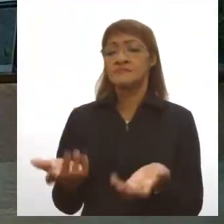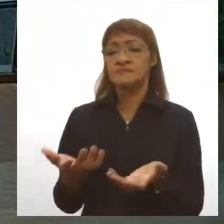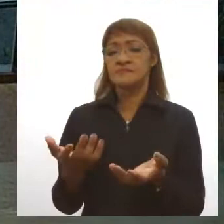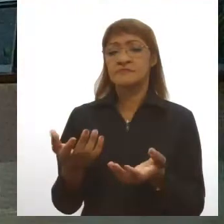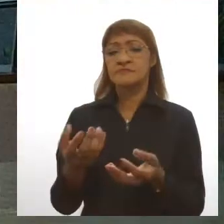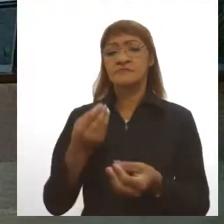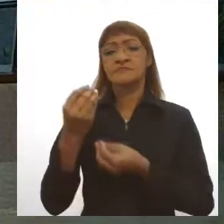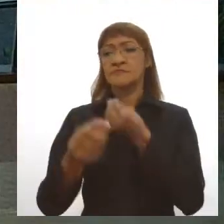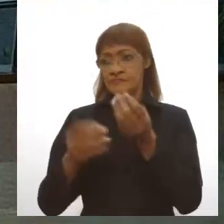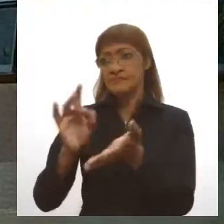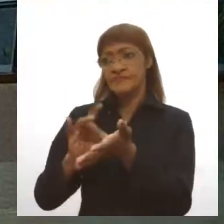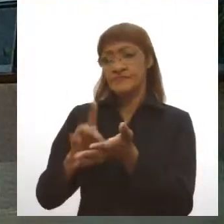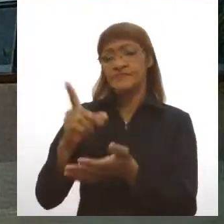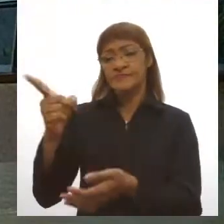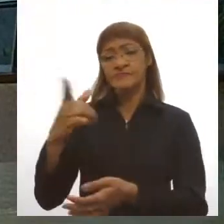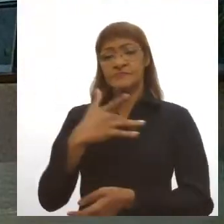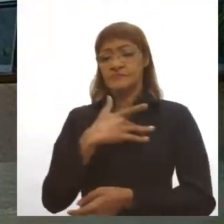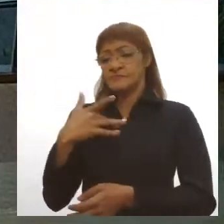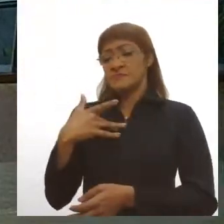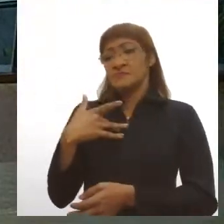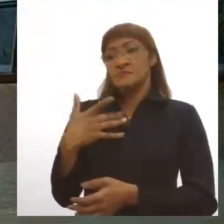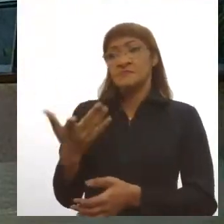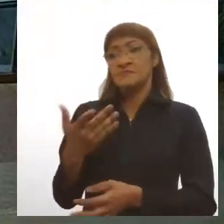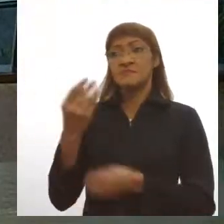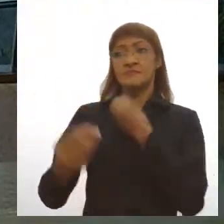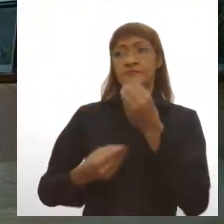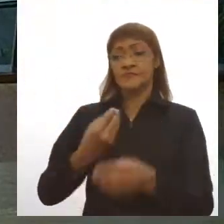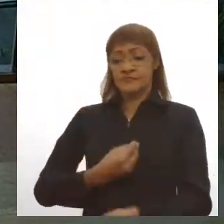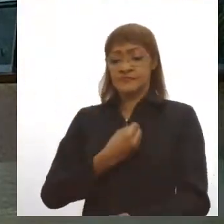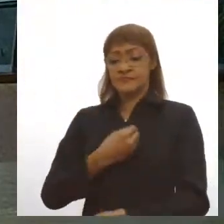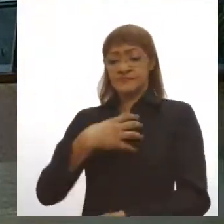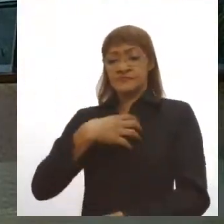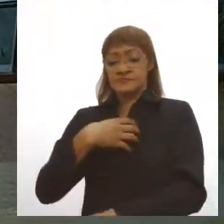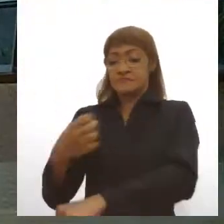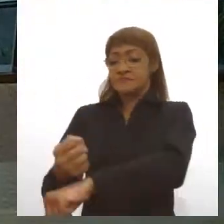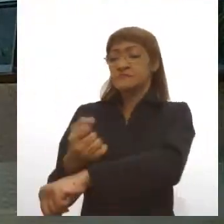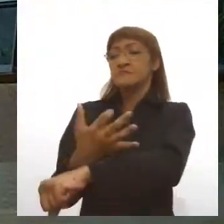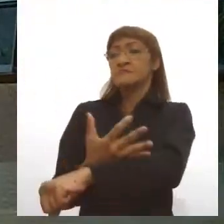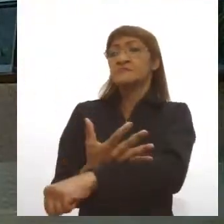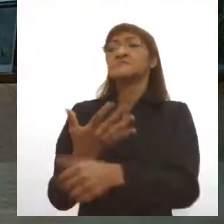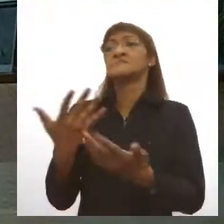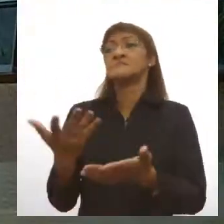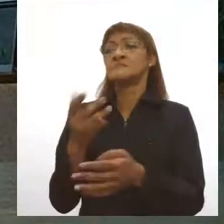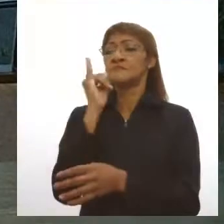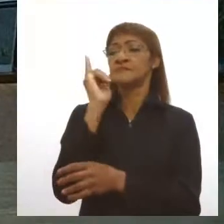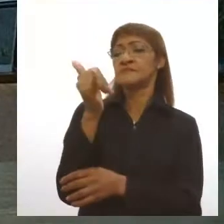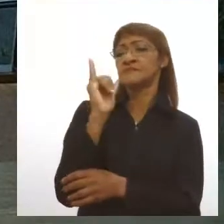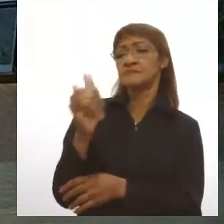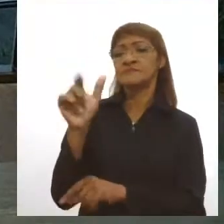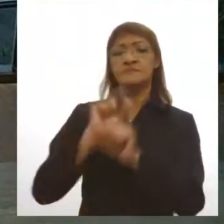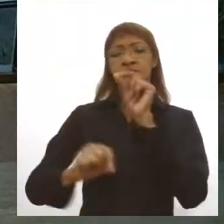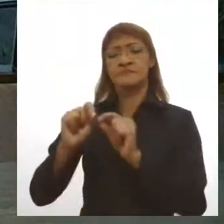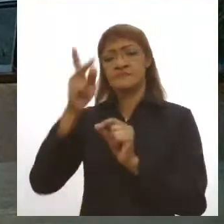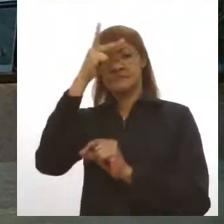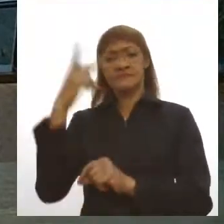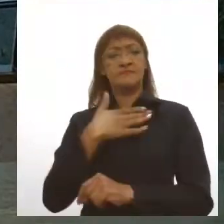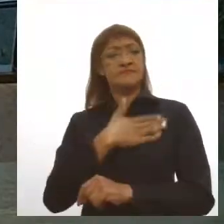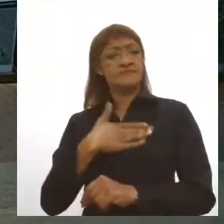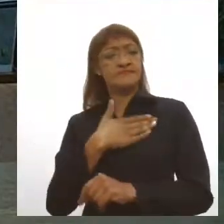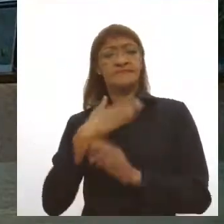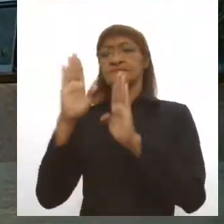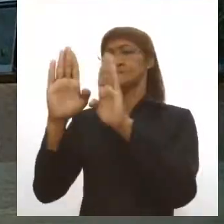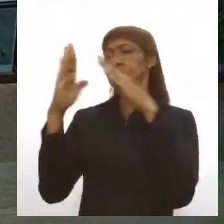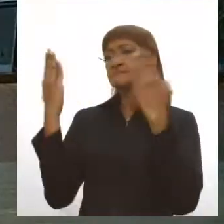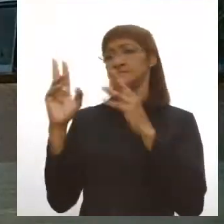saúde mesmo, emocional, né? Desse momento. O que dizer a essas pessoas que gostam de comemorar o Carnaval, que